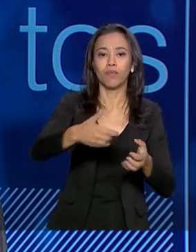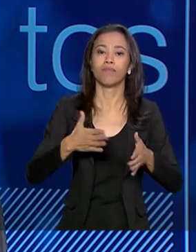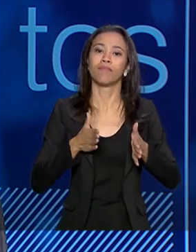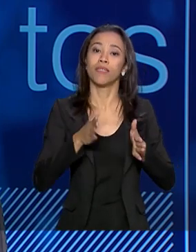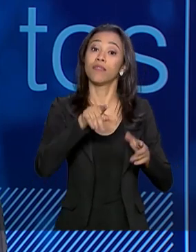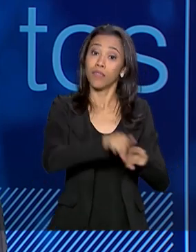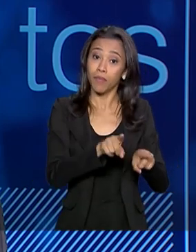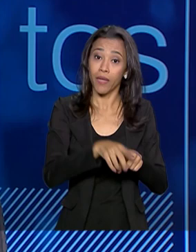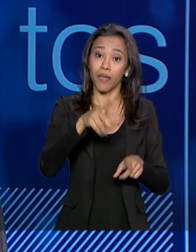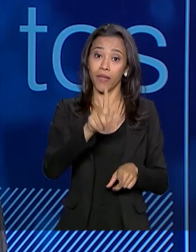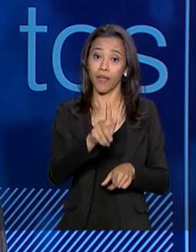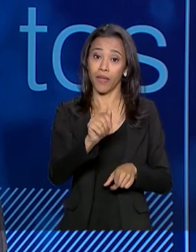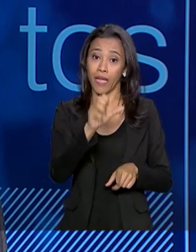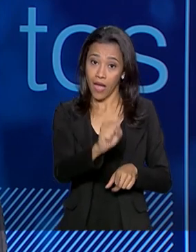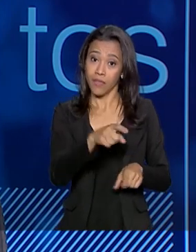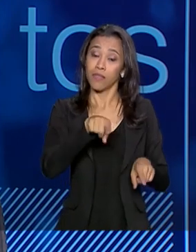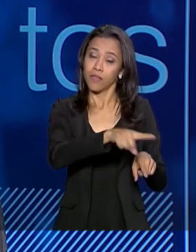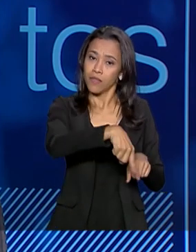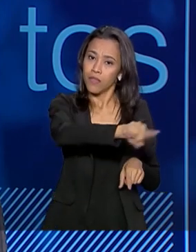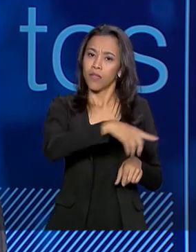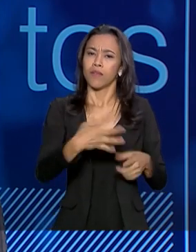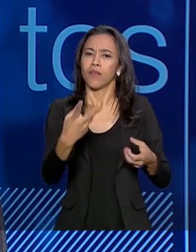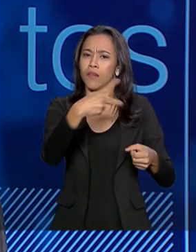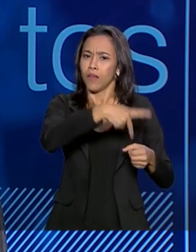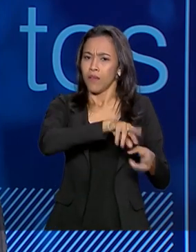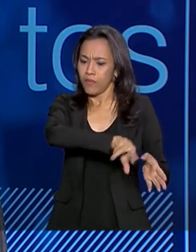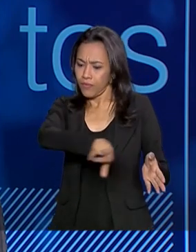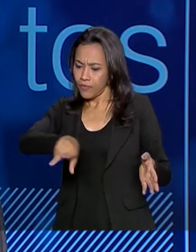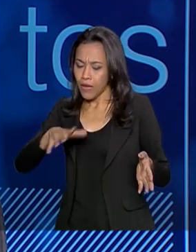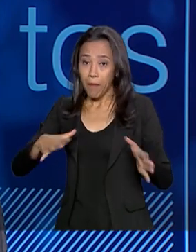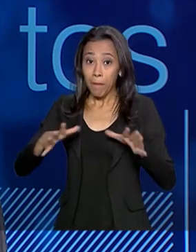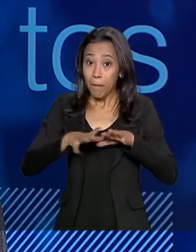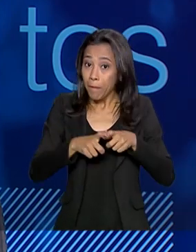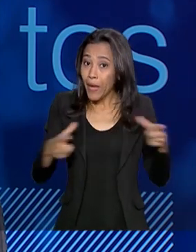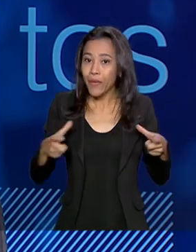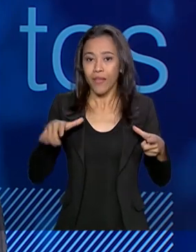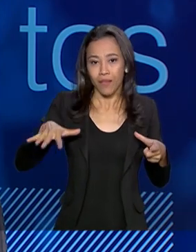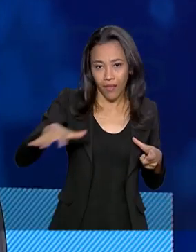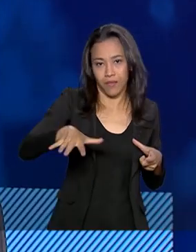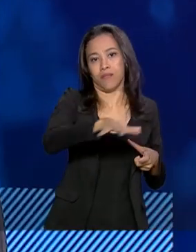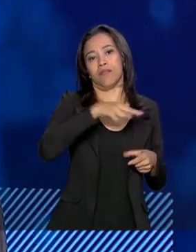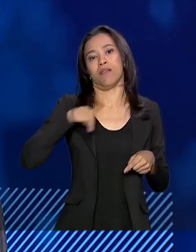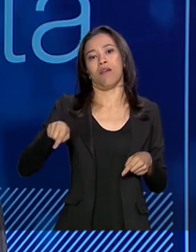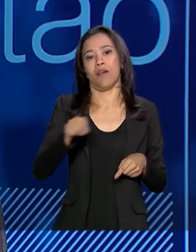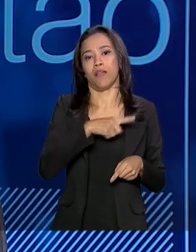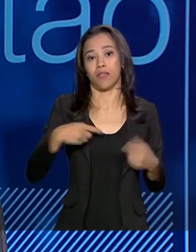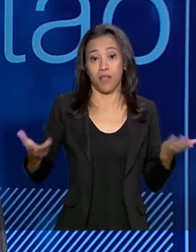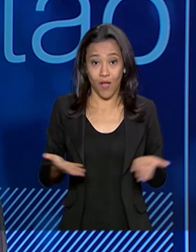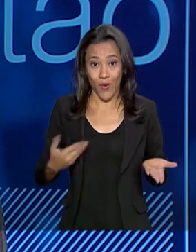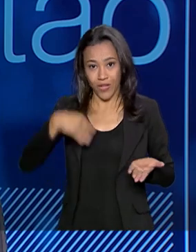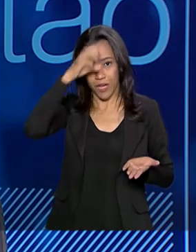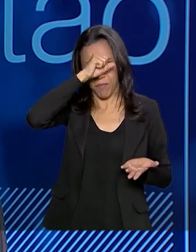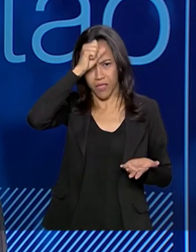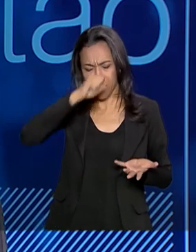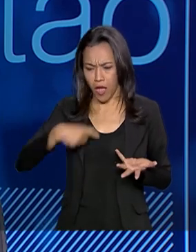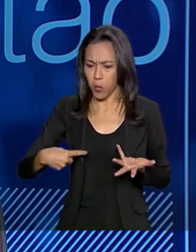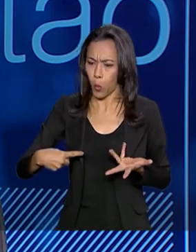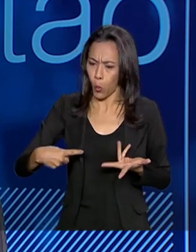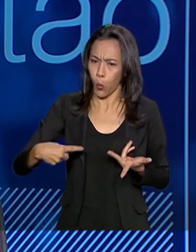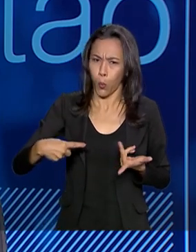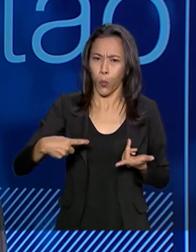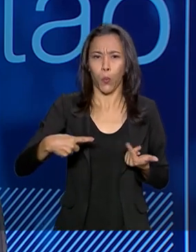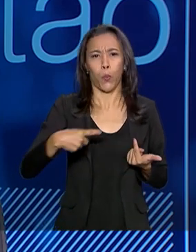transportes. A maior parte da carteira do PPI está nesses setores. E agora que nós tivemos essa grande curva de aprendizado e já temos uma certa